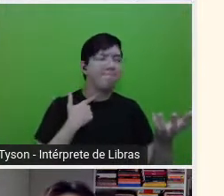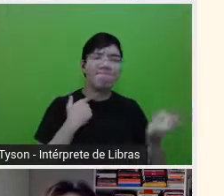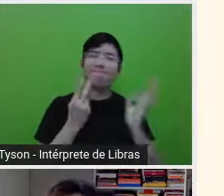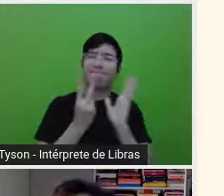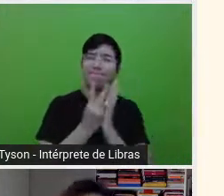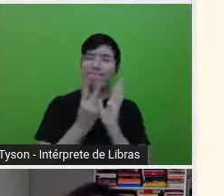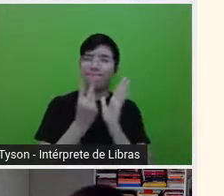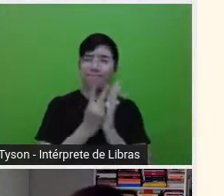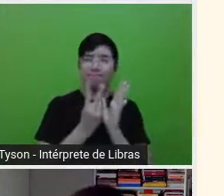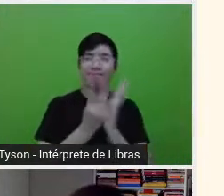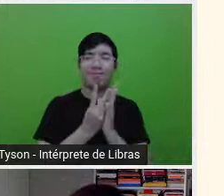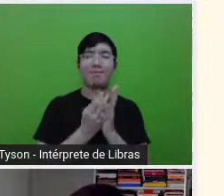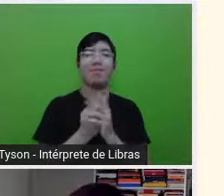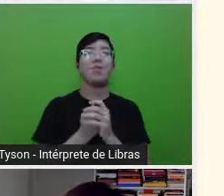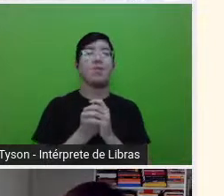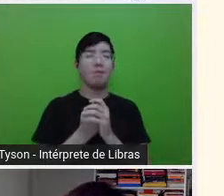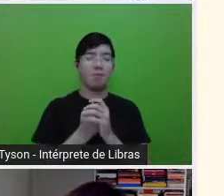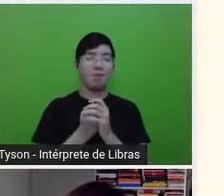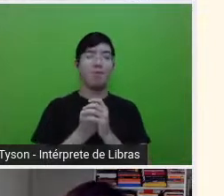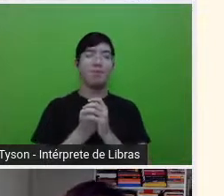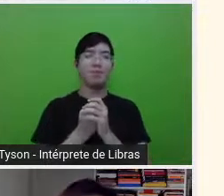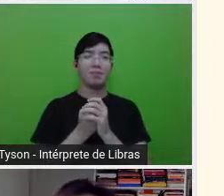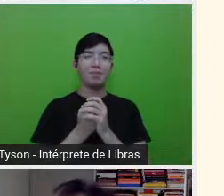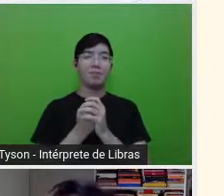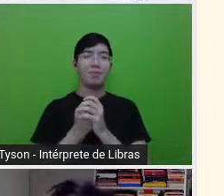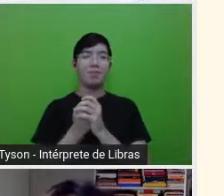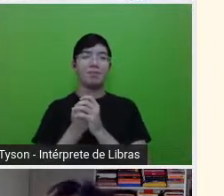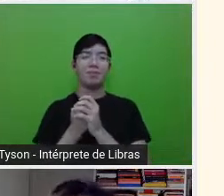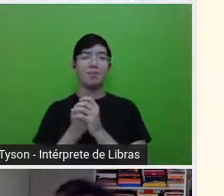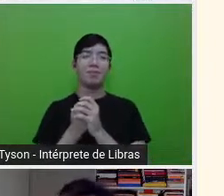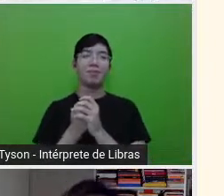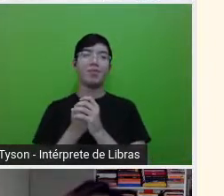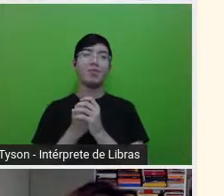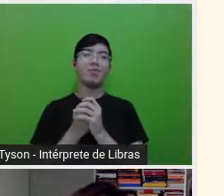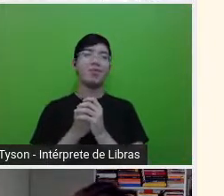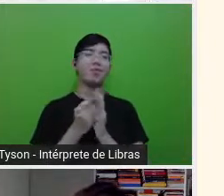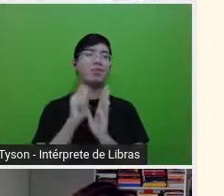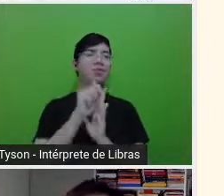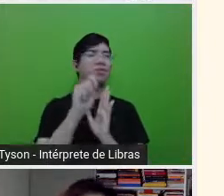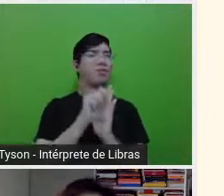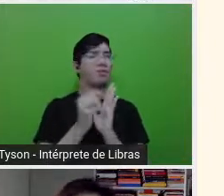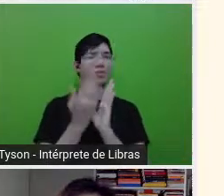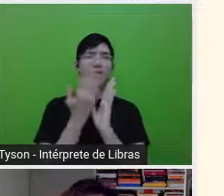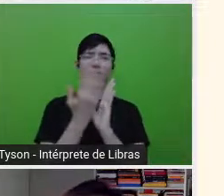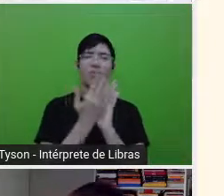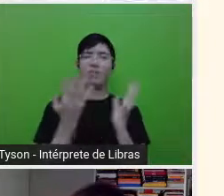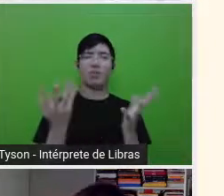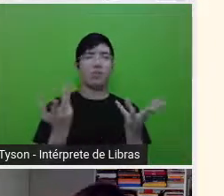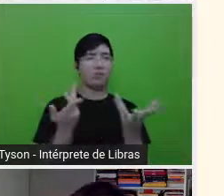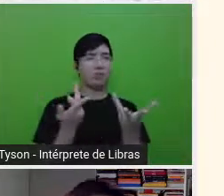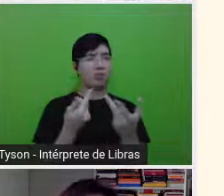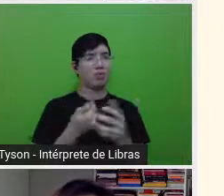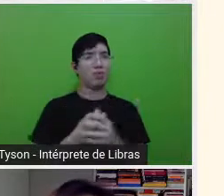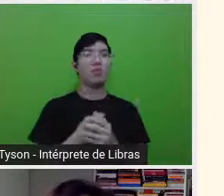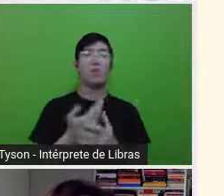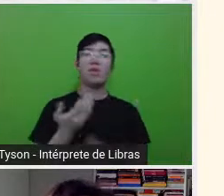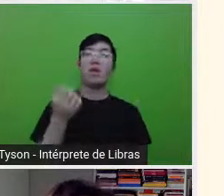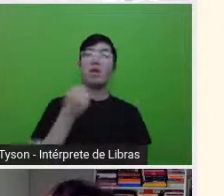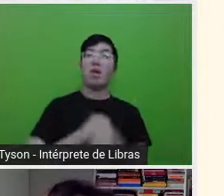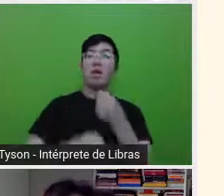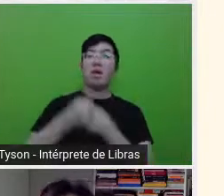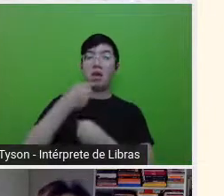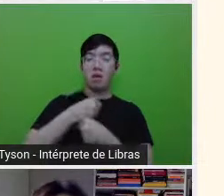porque as obras que ela escreve são maravilhosas. Ela lançou um ano passado, que também é